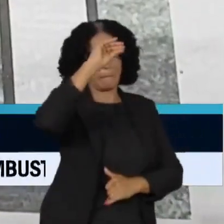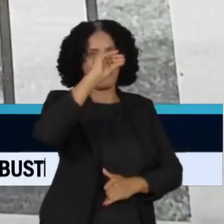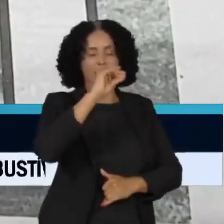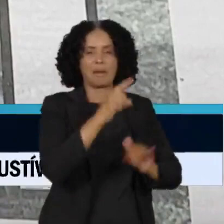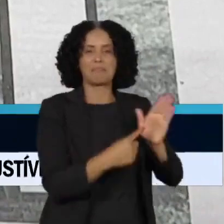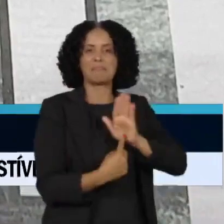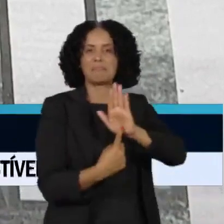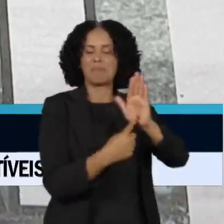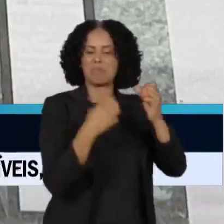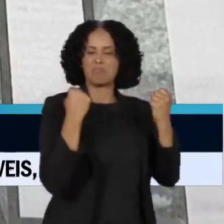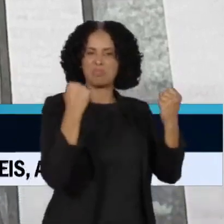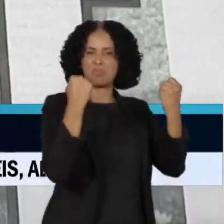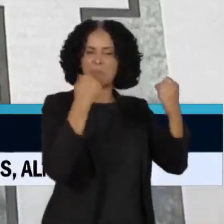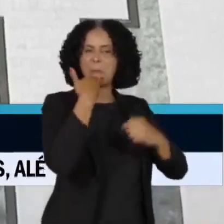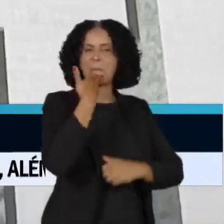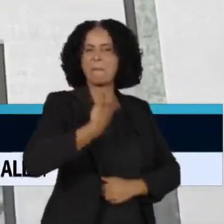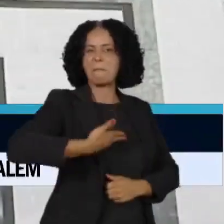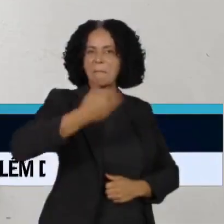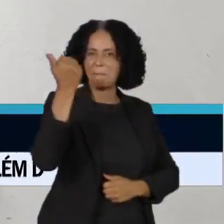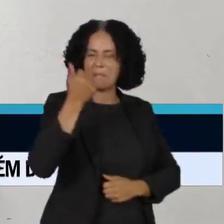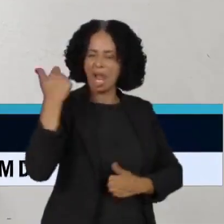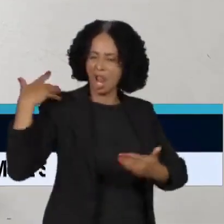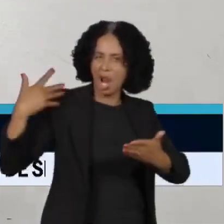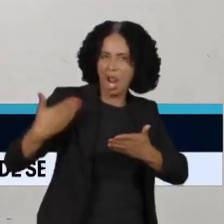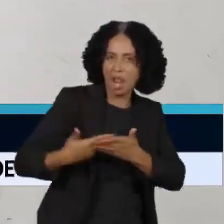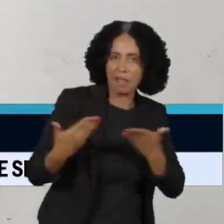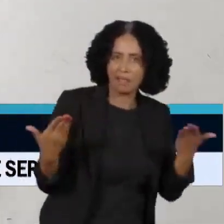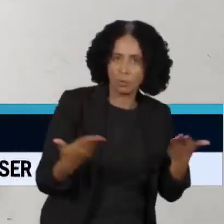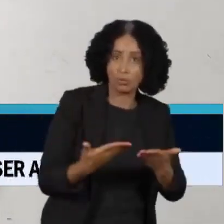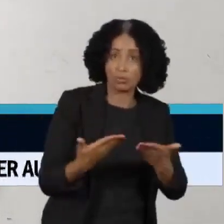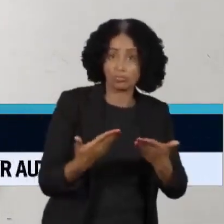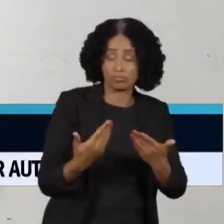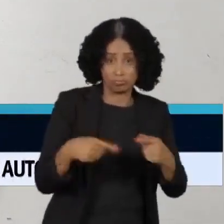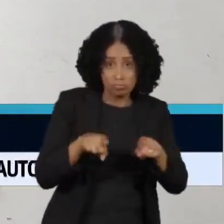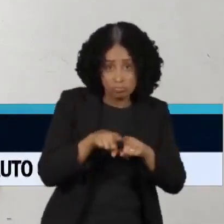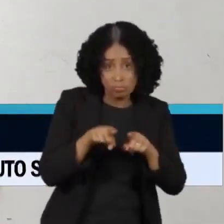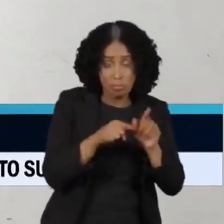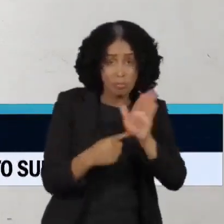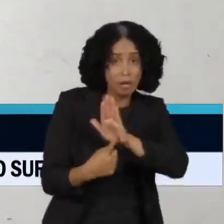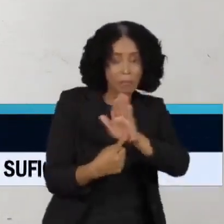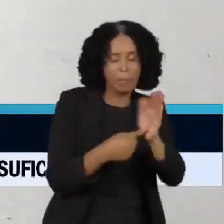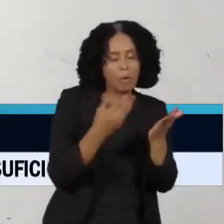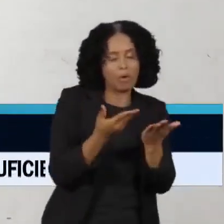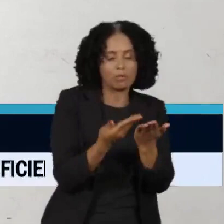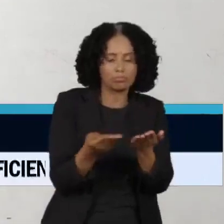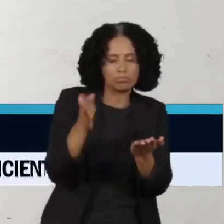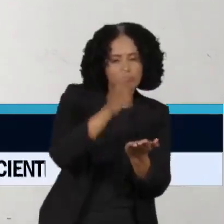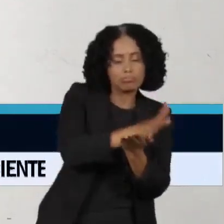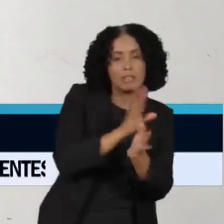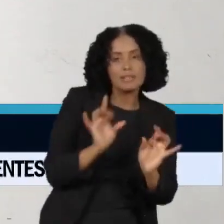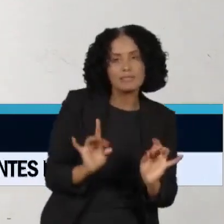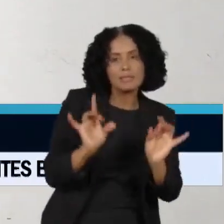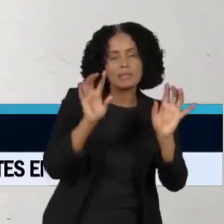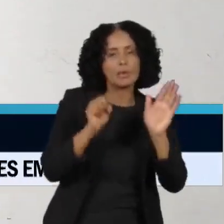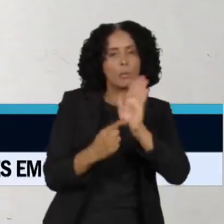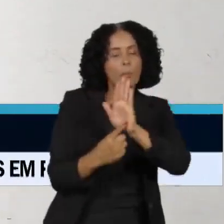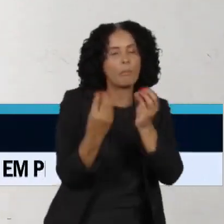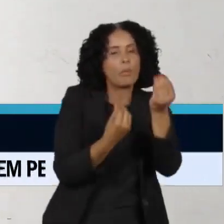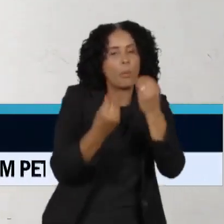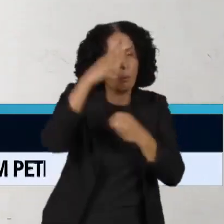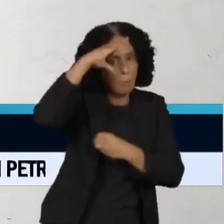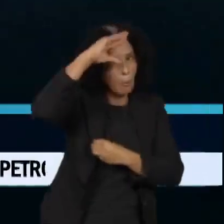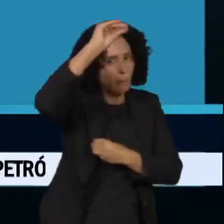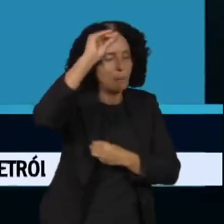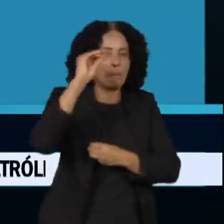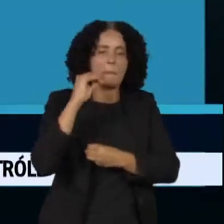of all time, o melhor de todos os tempos. E o The Times ainda trouxe um caderno especial mostrando os feitos de Pelé